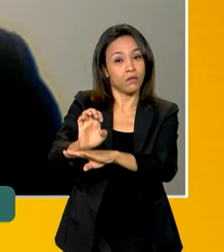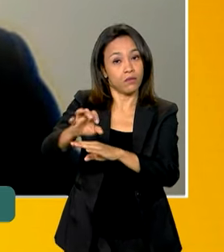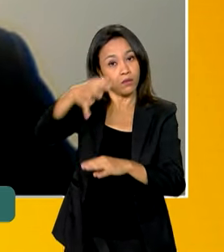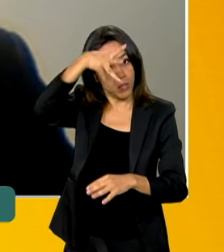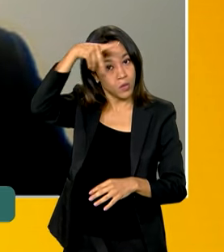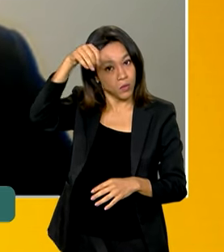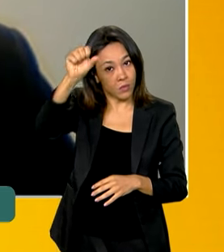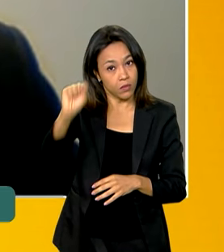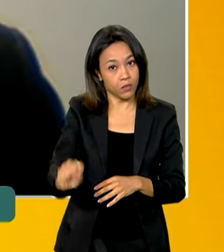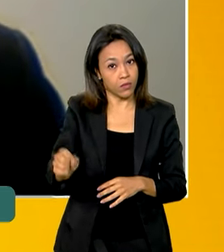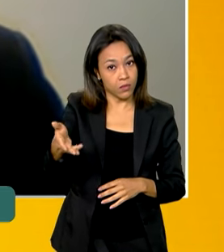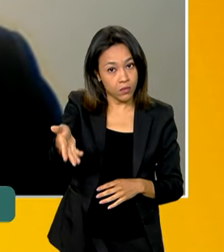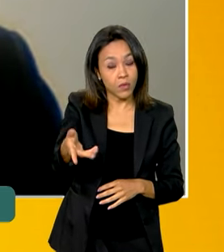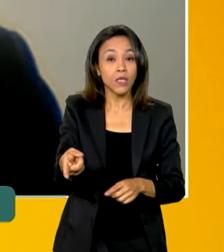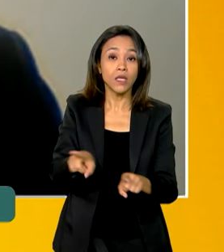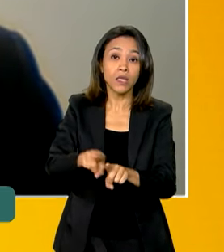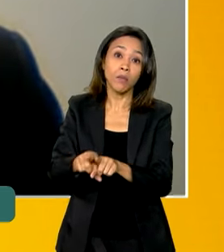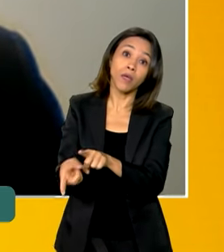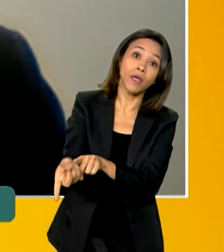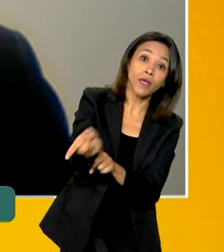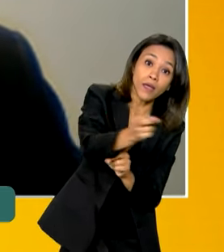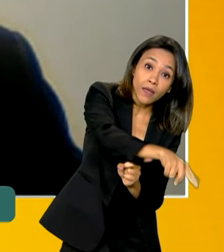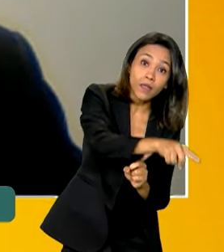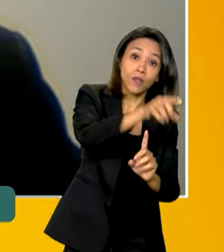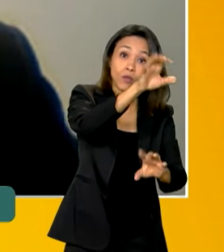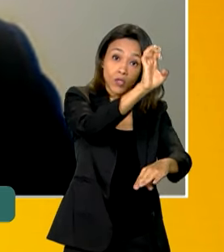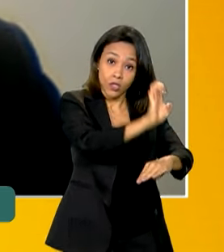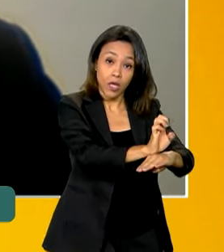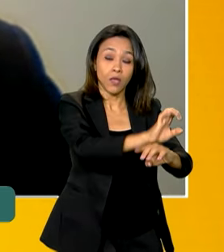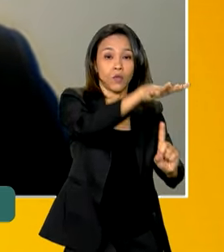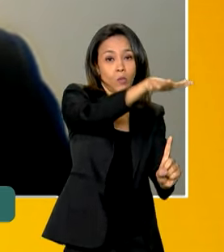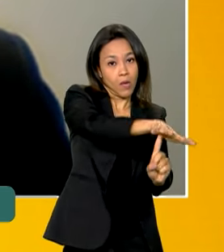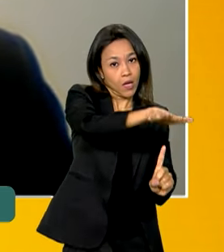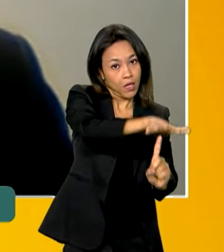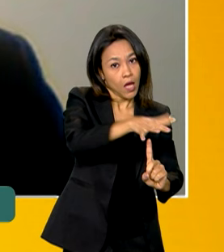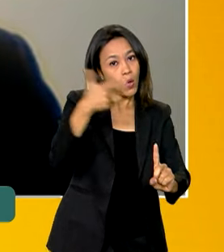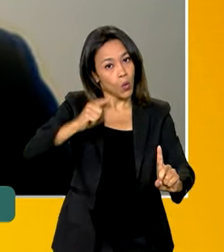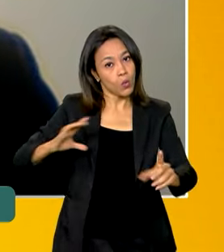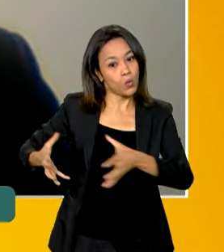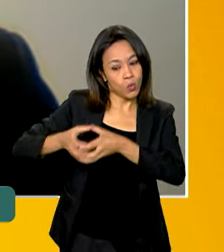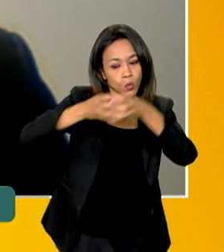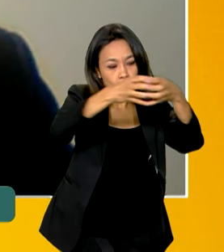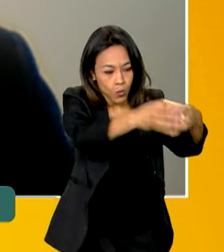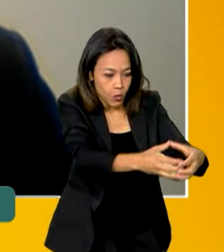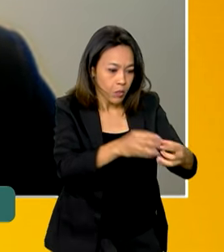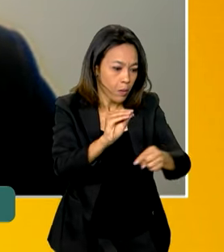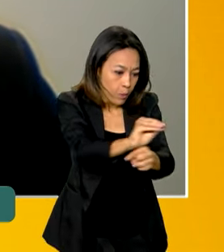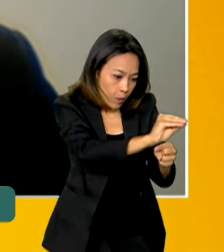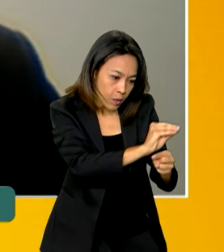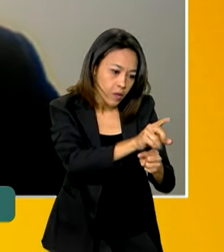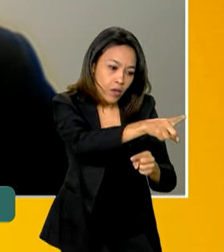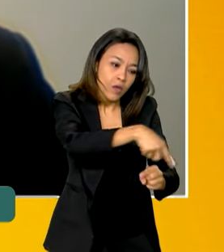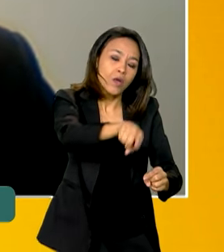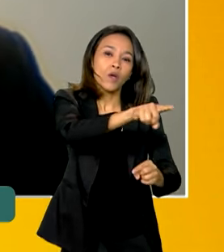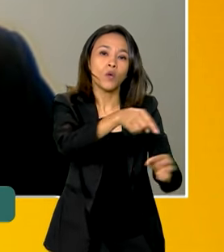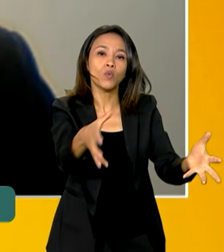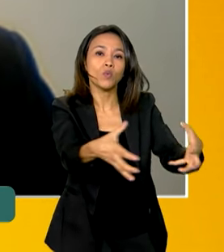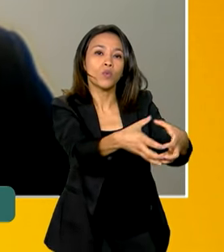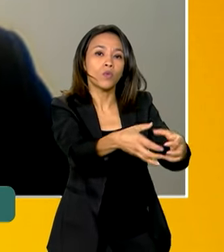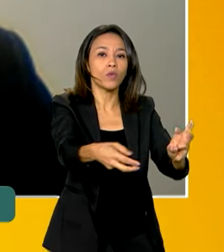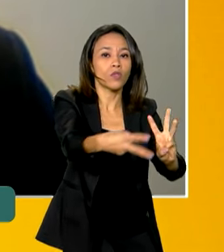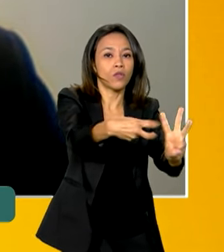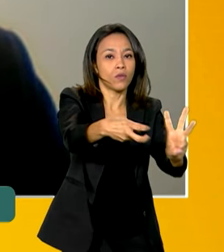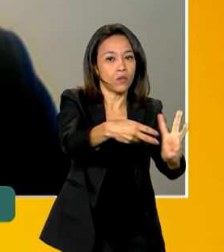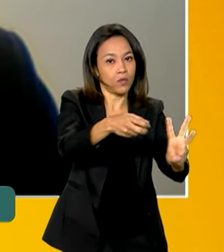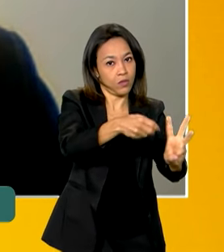missões das equipes no oeste do Paraná para assistencializar e articular as mesmas ações de proteção às comunidades indígenas, a Vá Guarani, que